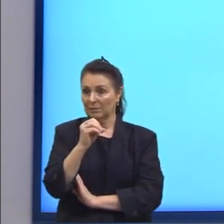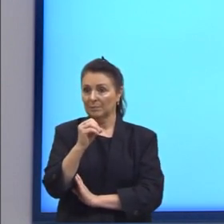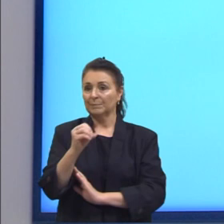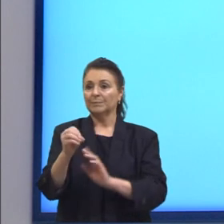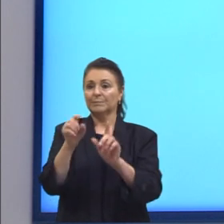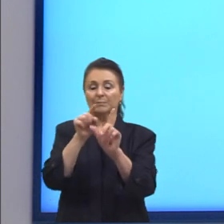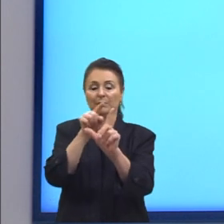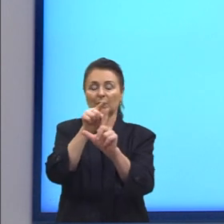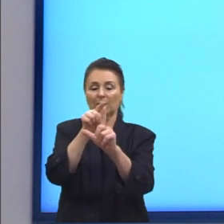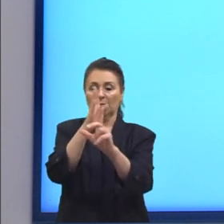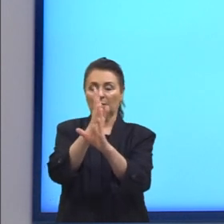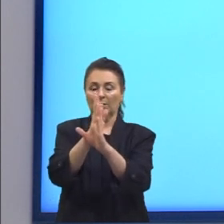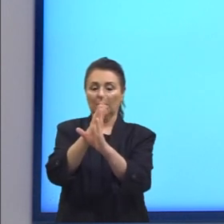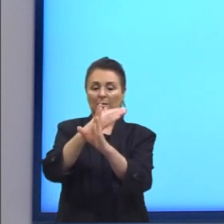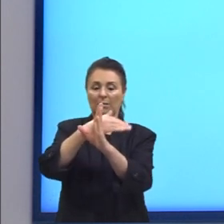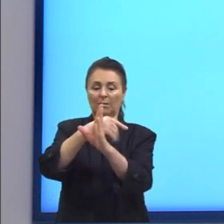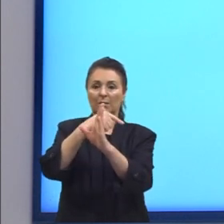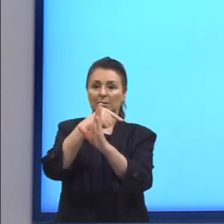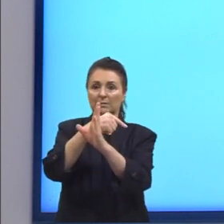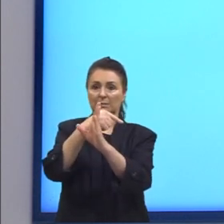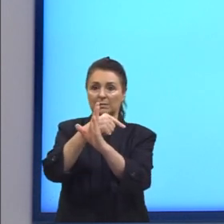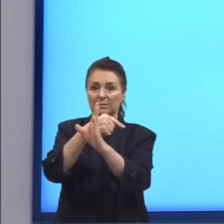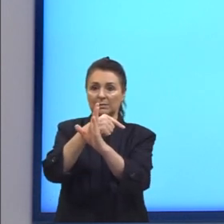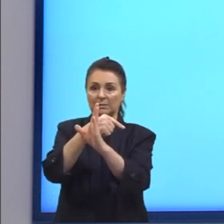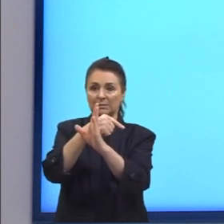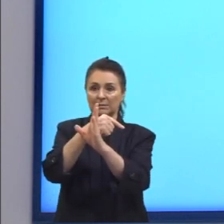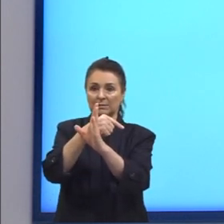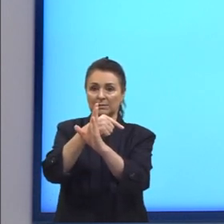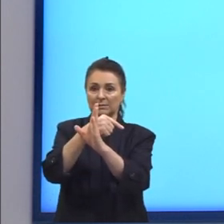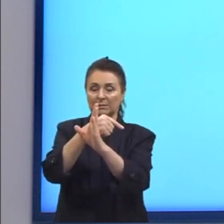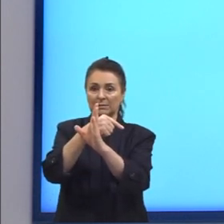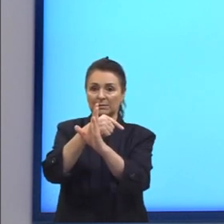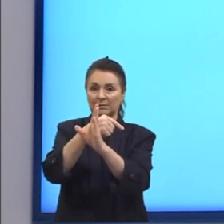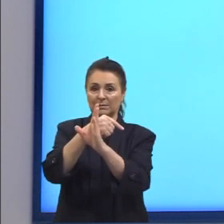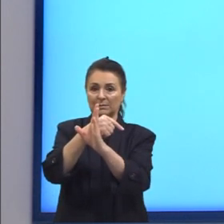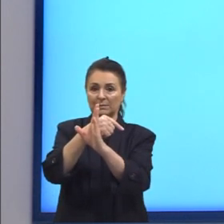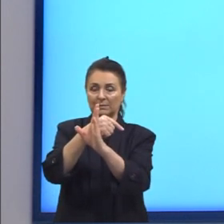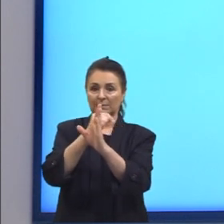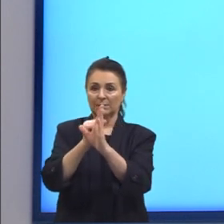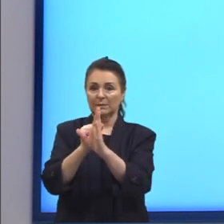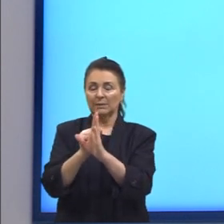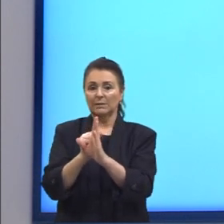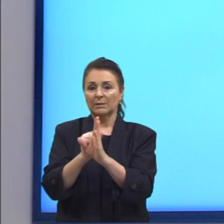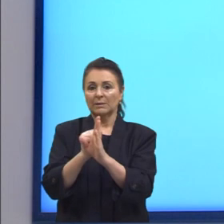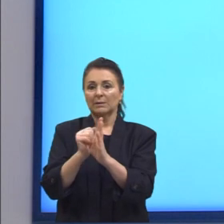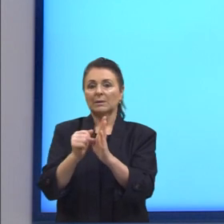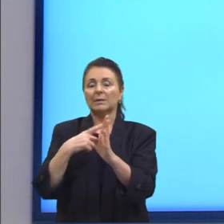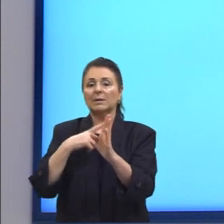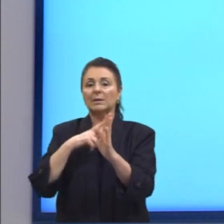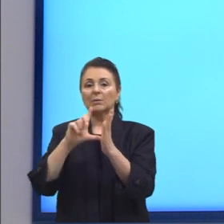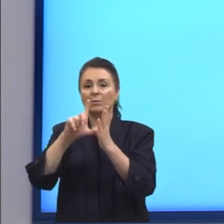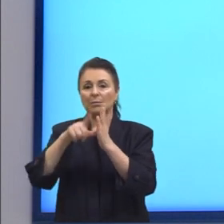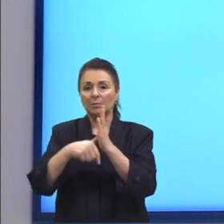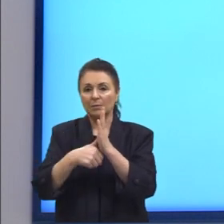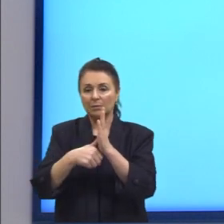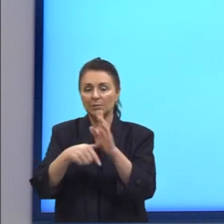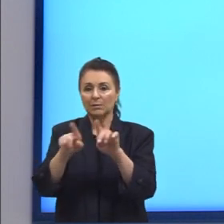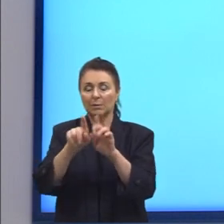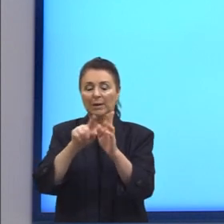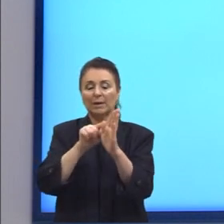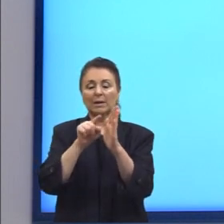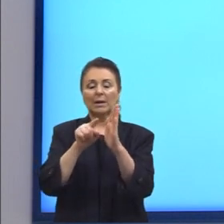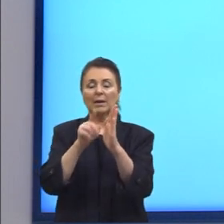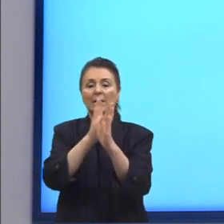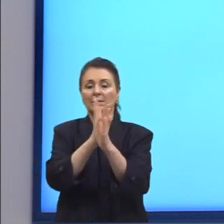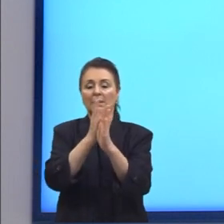π até 3π sobre 2 radianos. E, por fim, o nosso quarto quadrante de